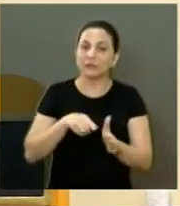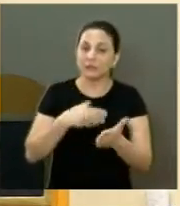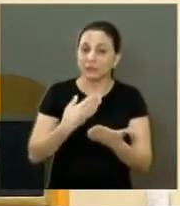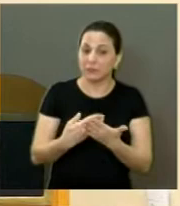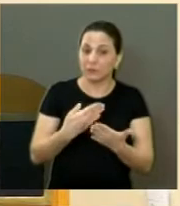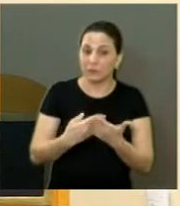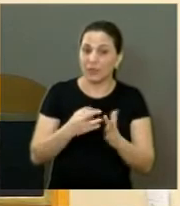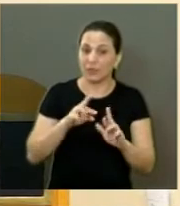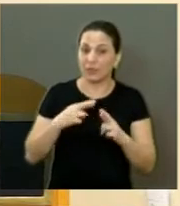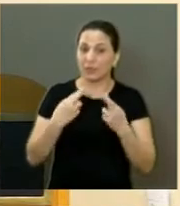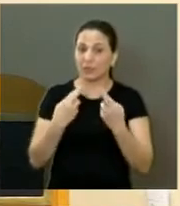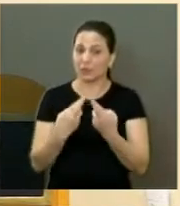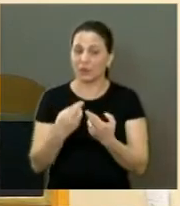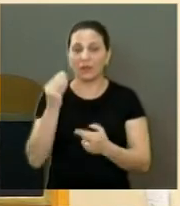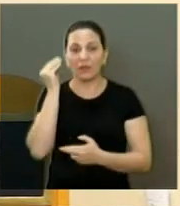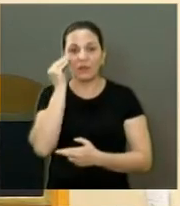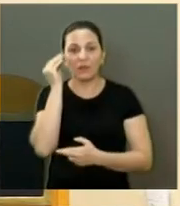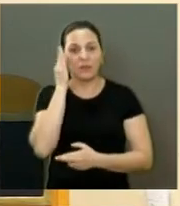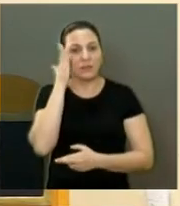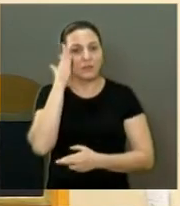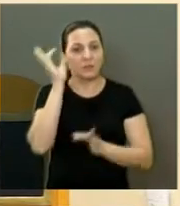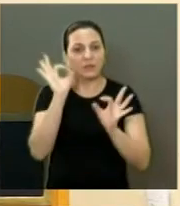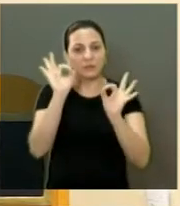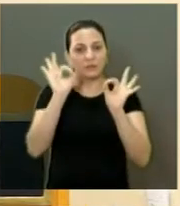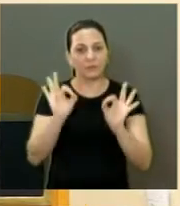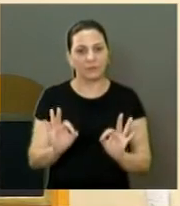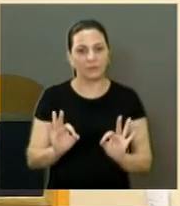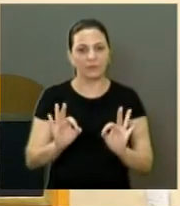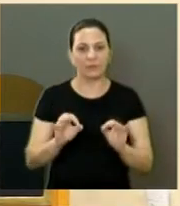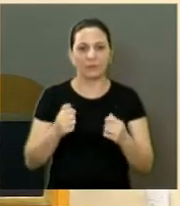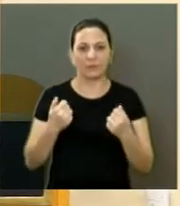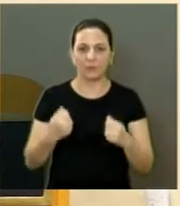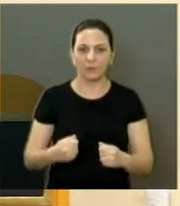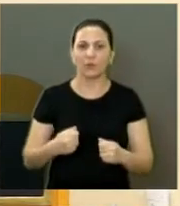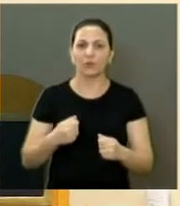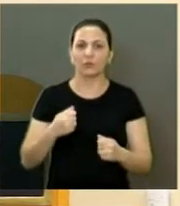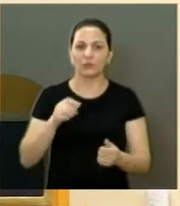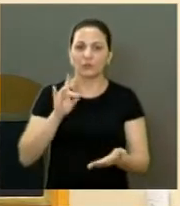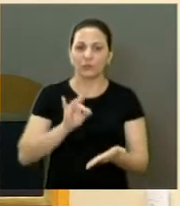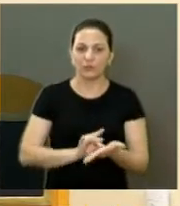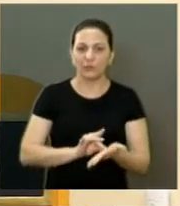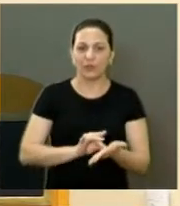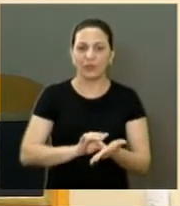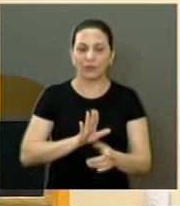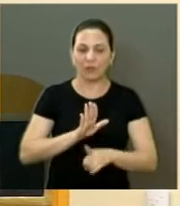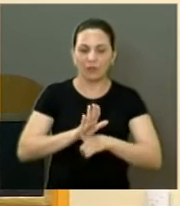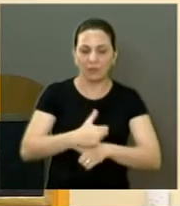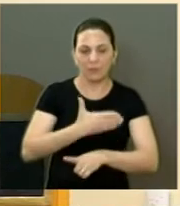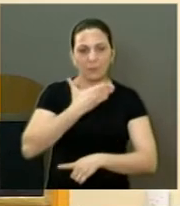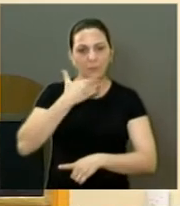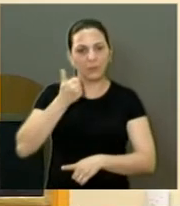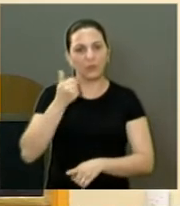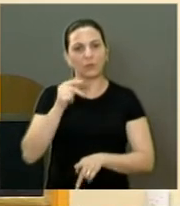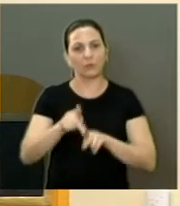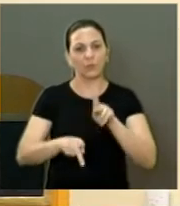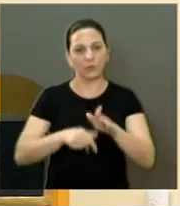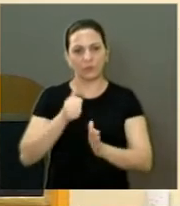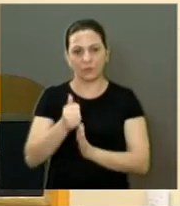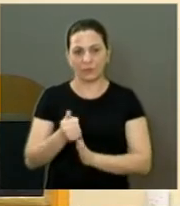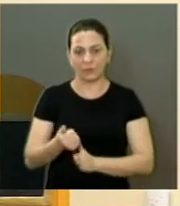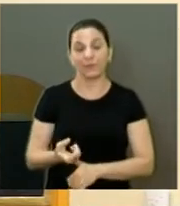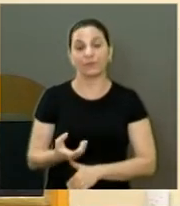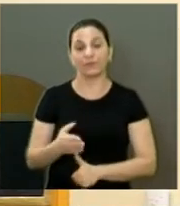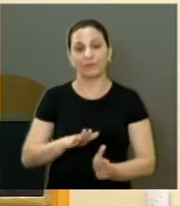vamos reunir, vamos procurar saber, o que pode ser feito, por melhor, para atender a população. Estive